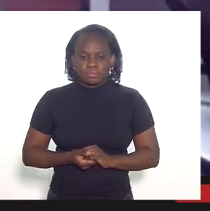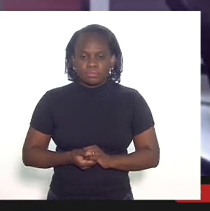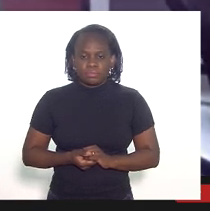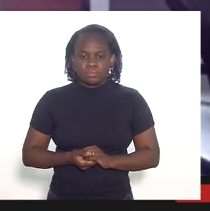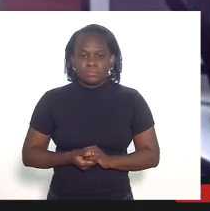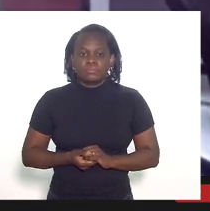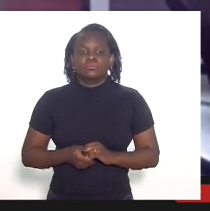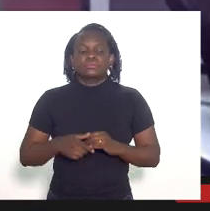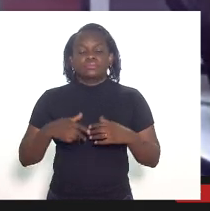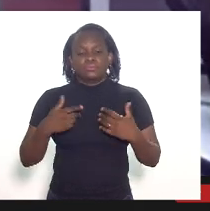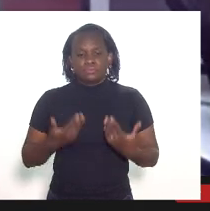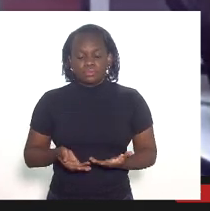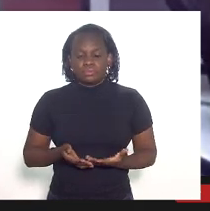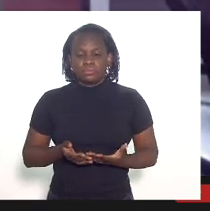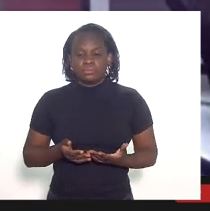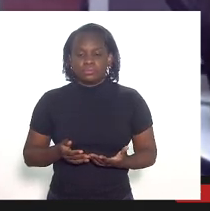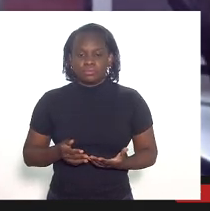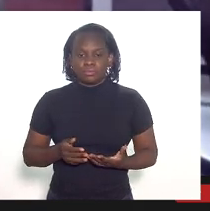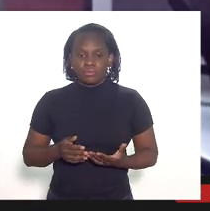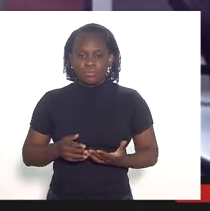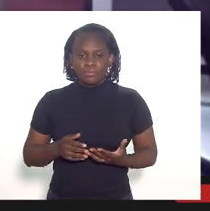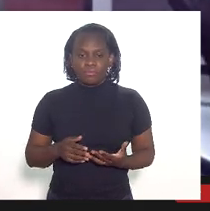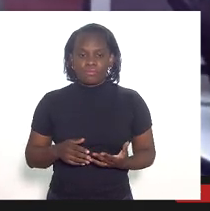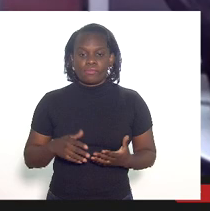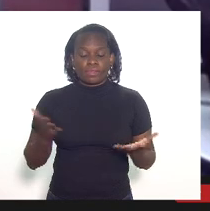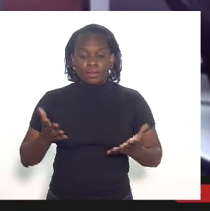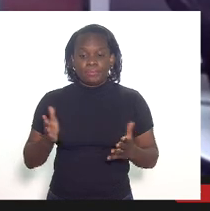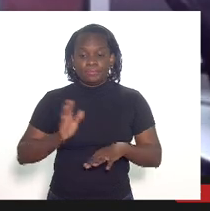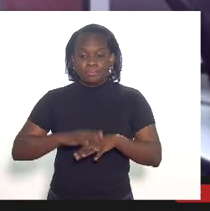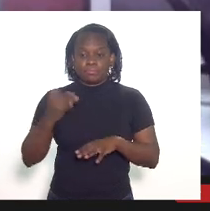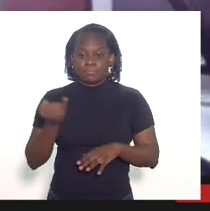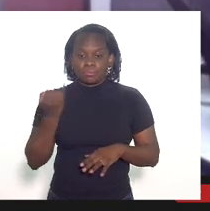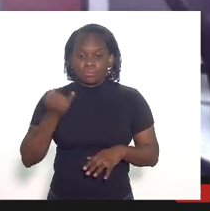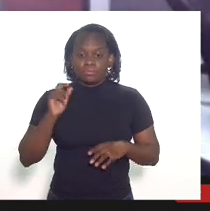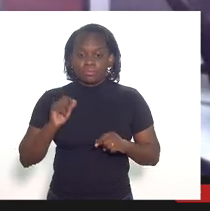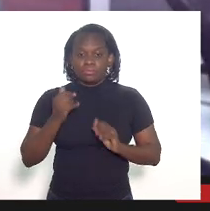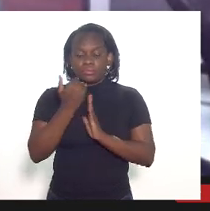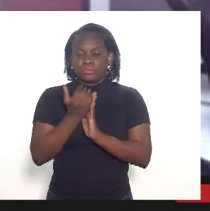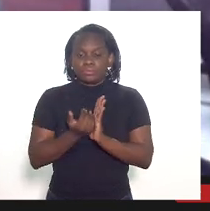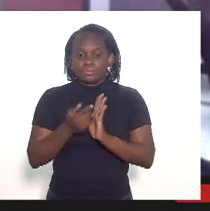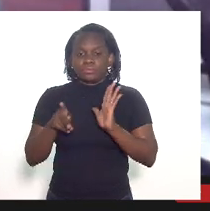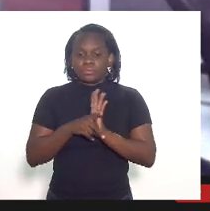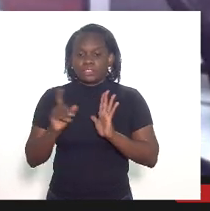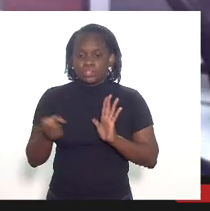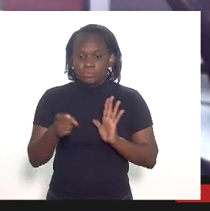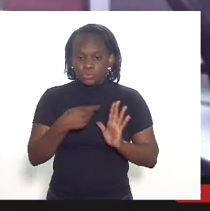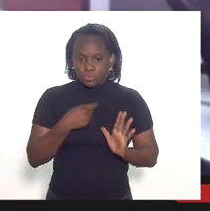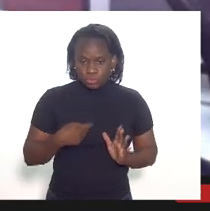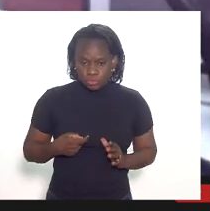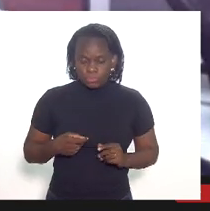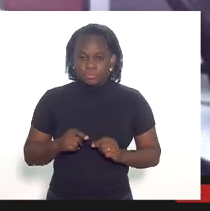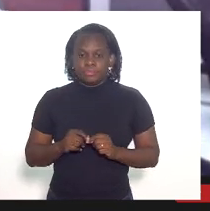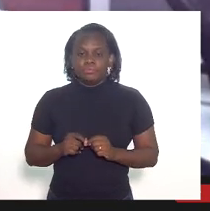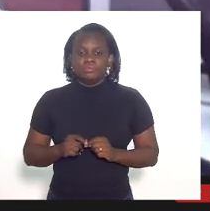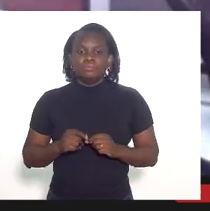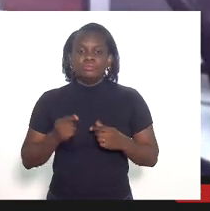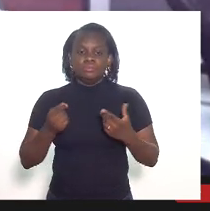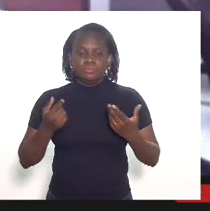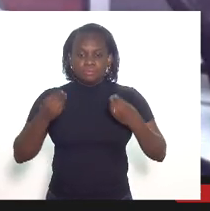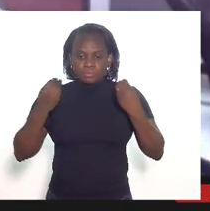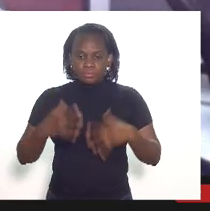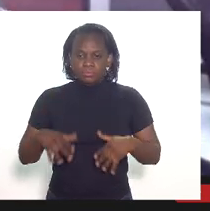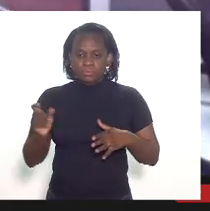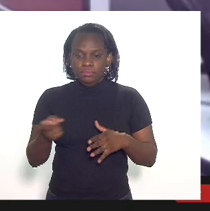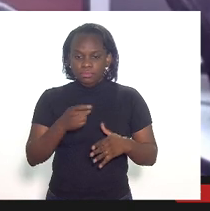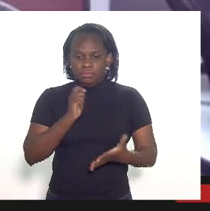chego aqui uma parte extremamente importante que é a dedução de tributos a dedução dos gastos com